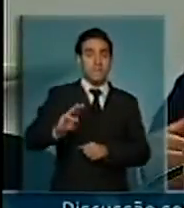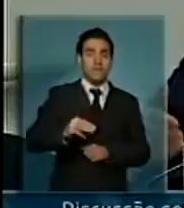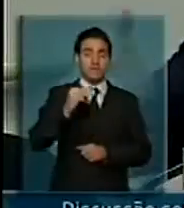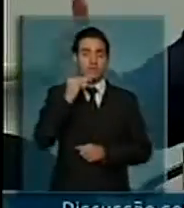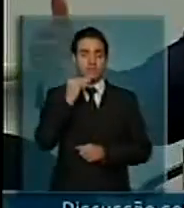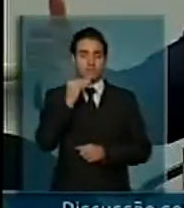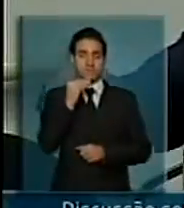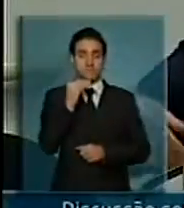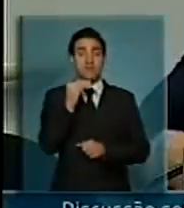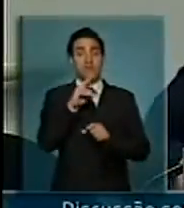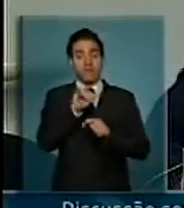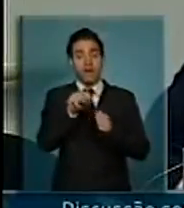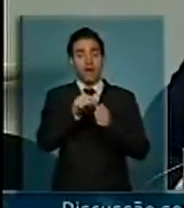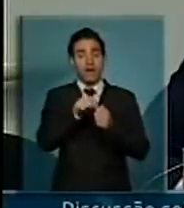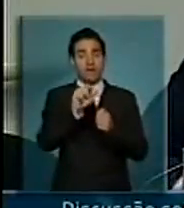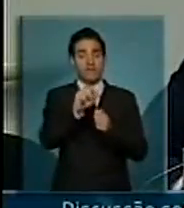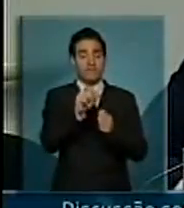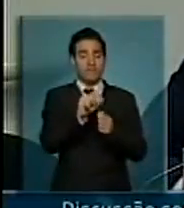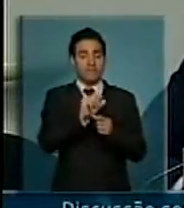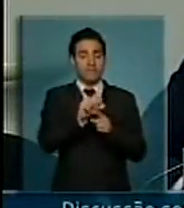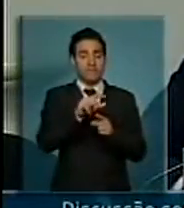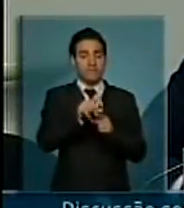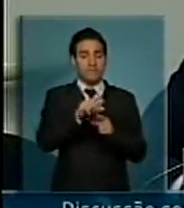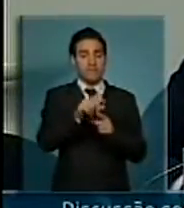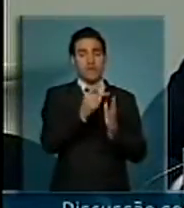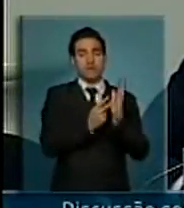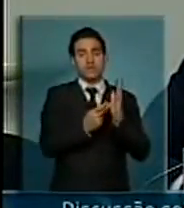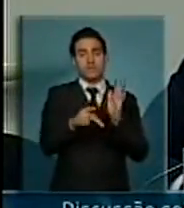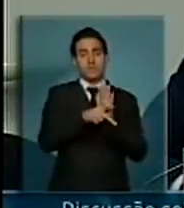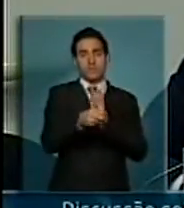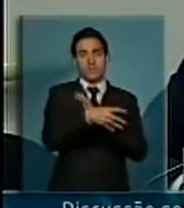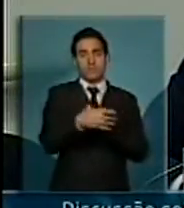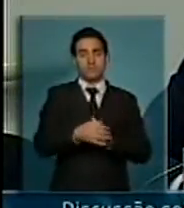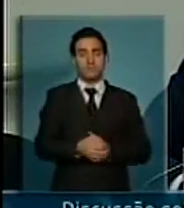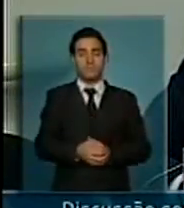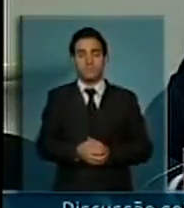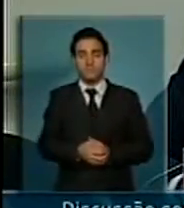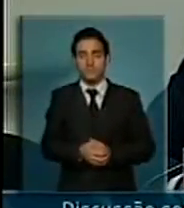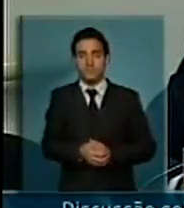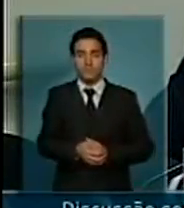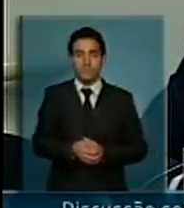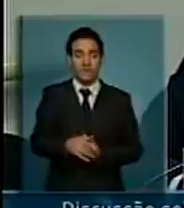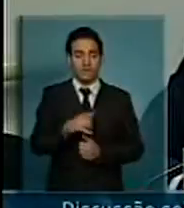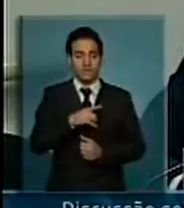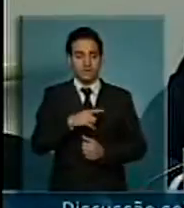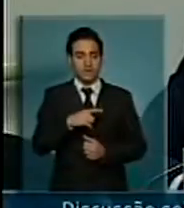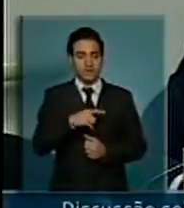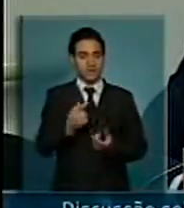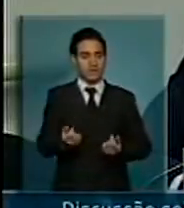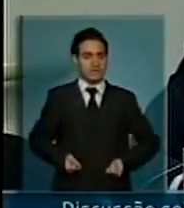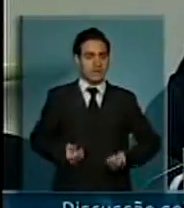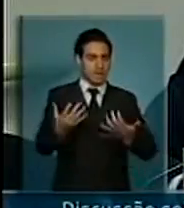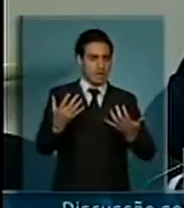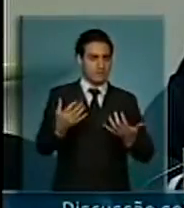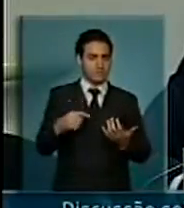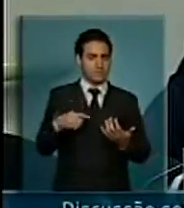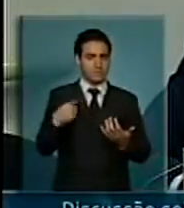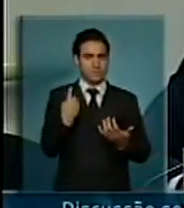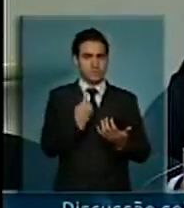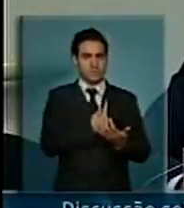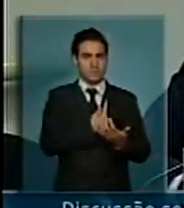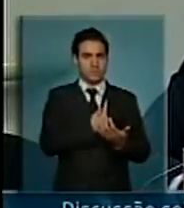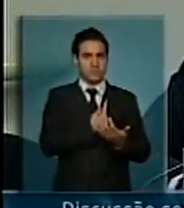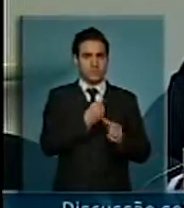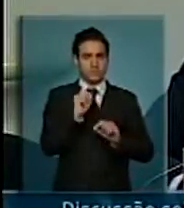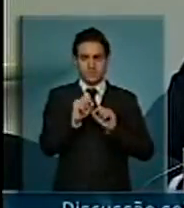Portanto, para financiar projetos de inovação. Com relação à questão dos custos, a nossa visão, deputado,